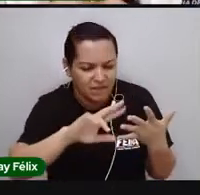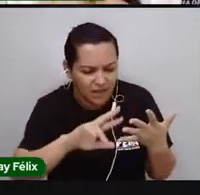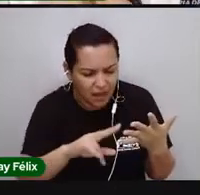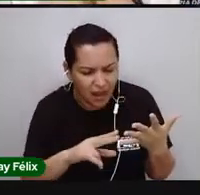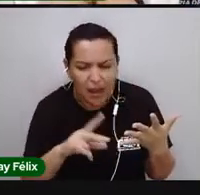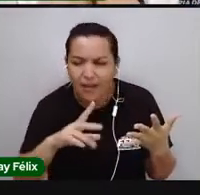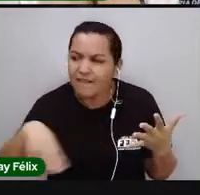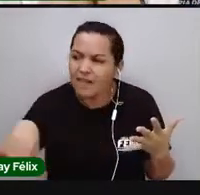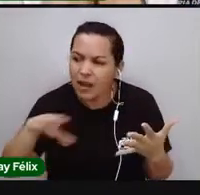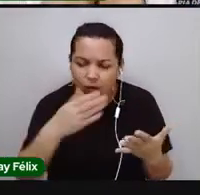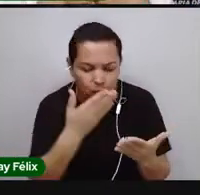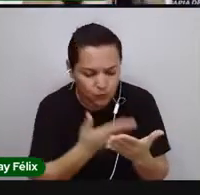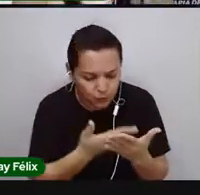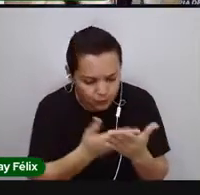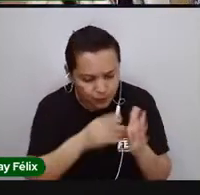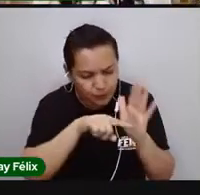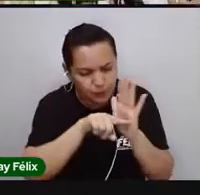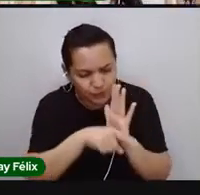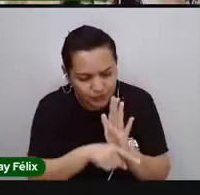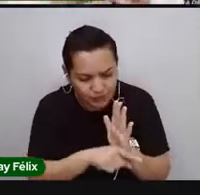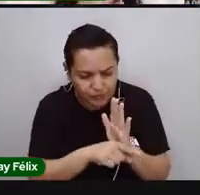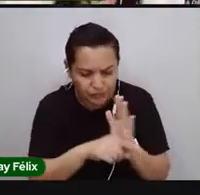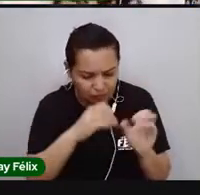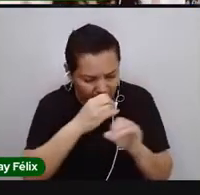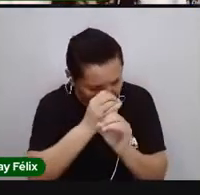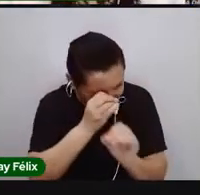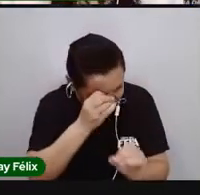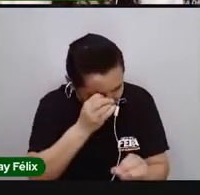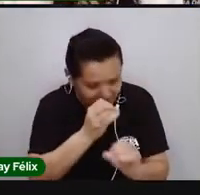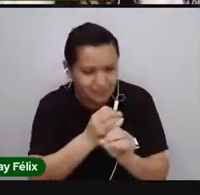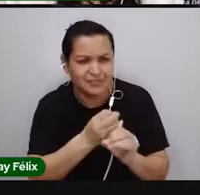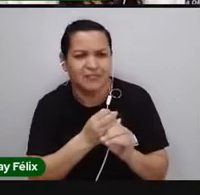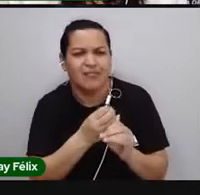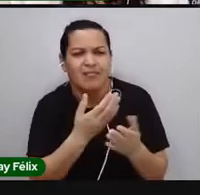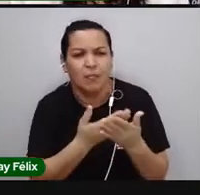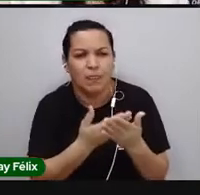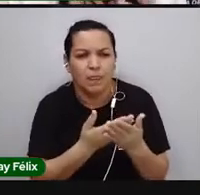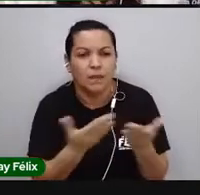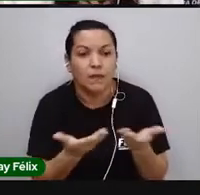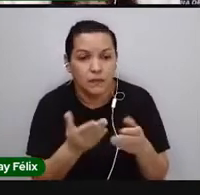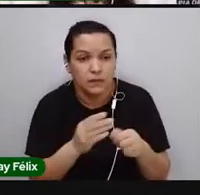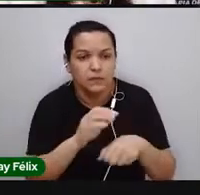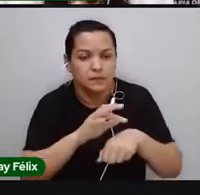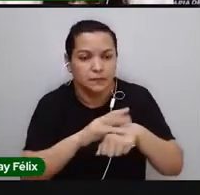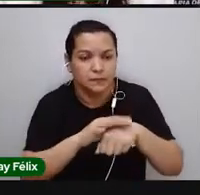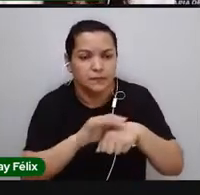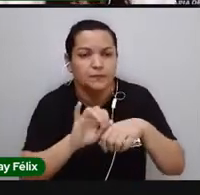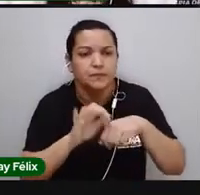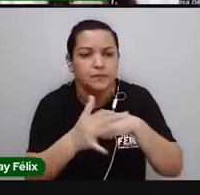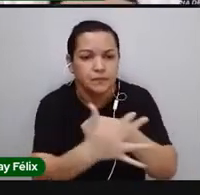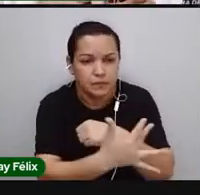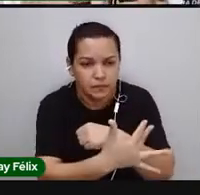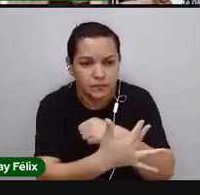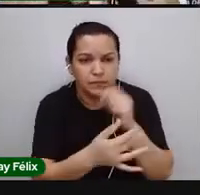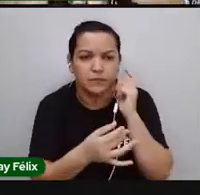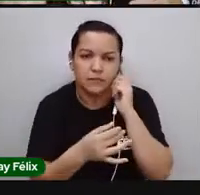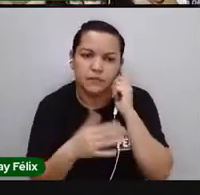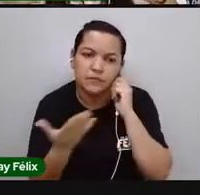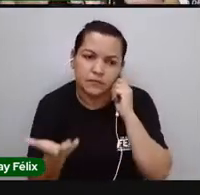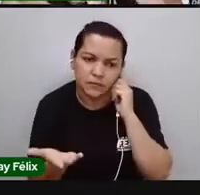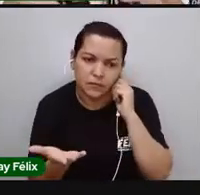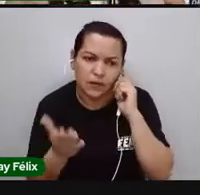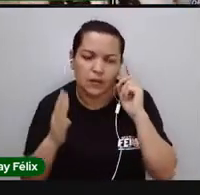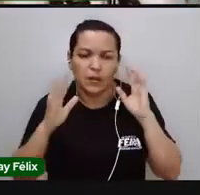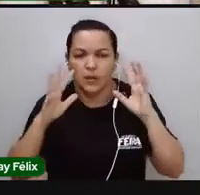estudo, que no nosso caso, agora de pandemia, é o coronavírus, né? Então, tudo